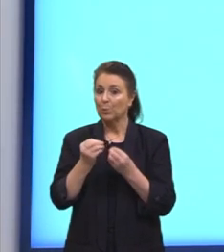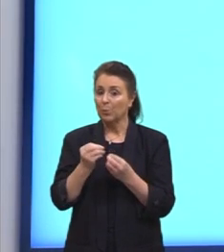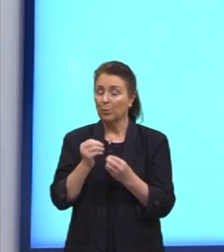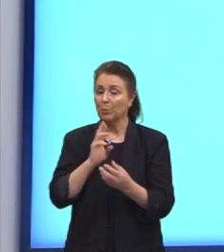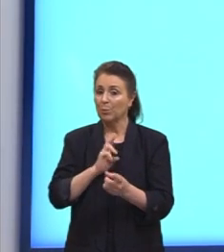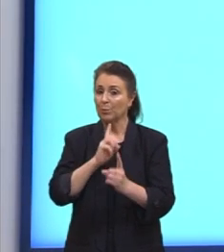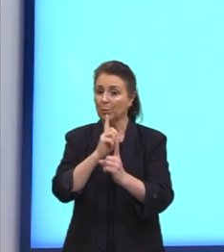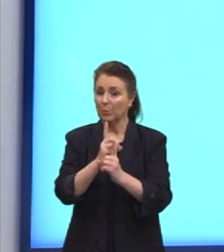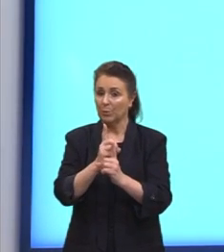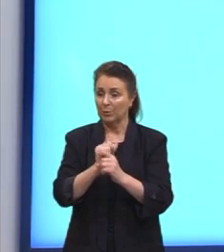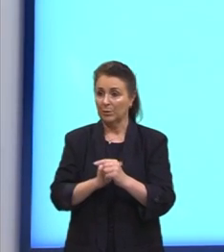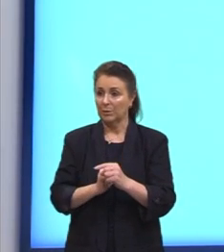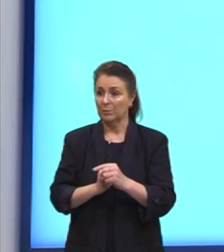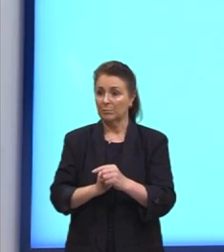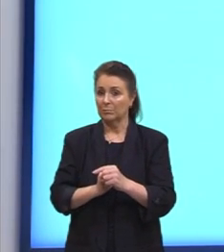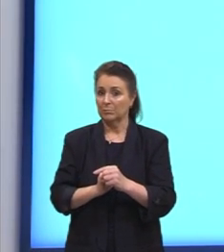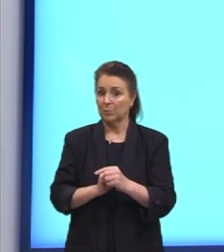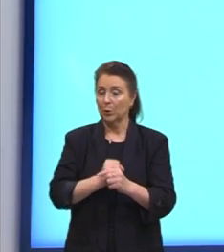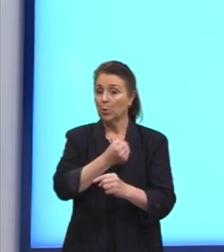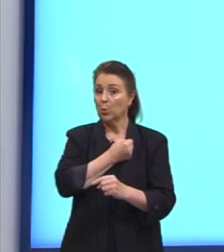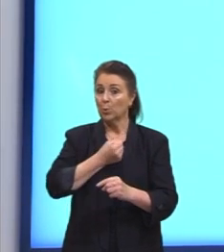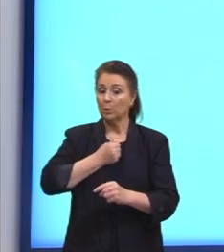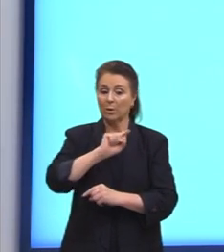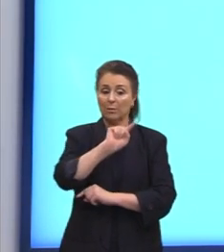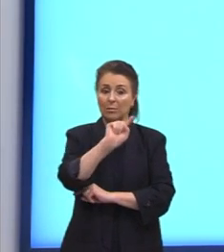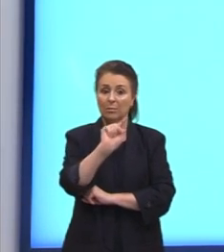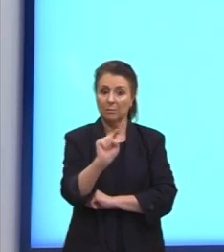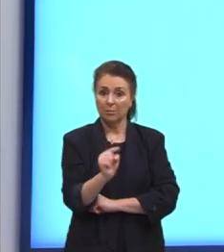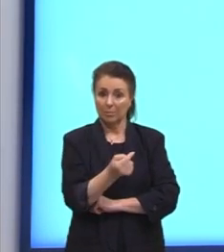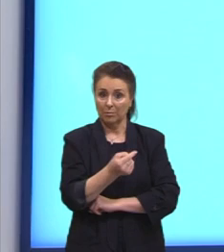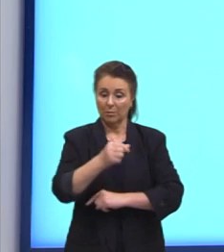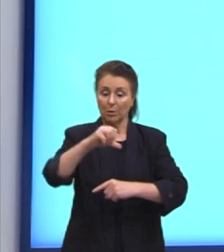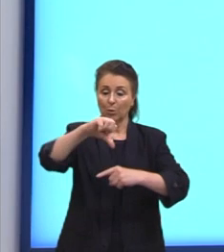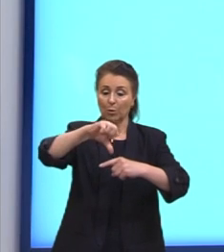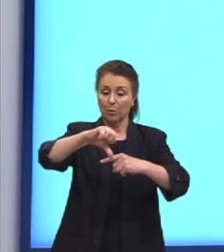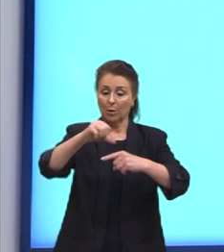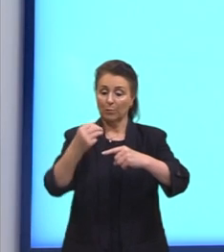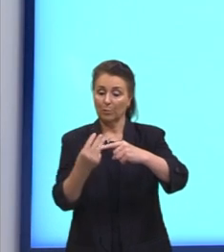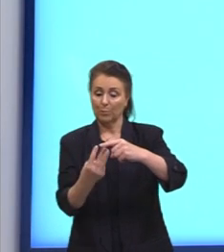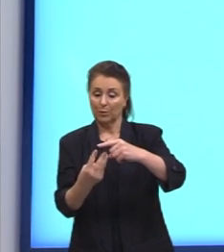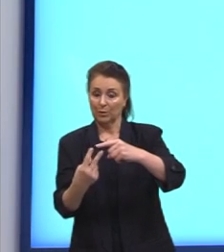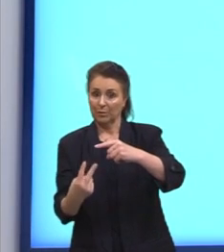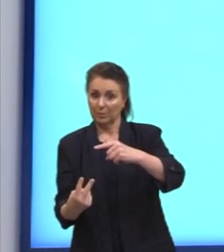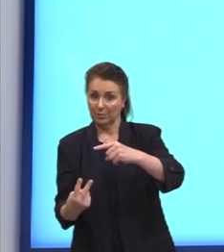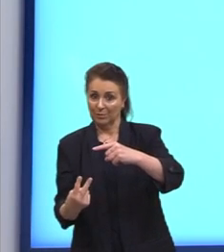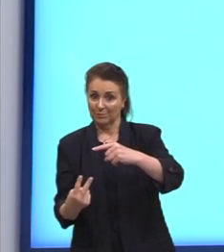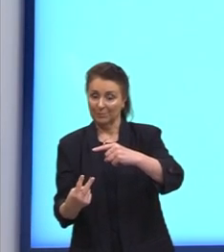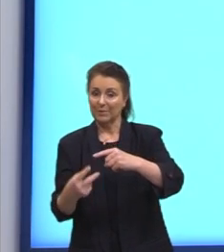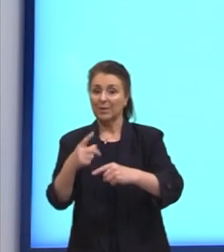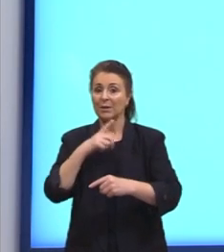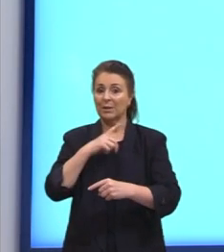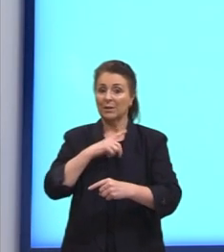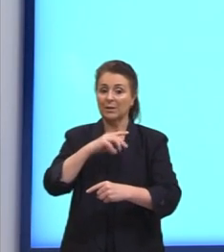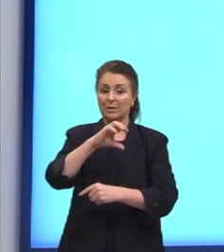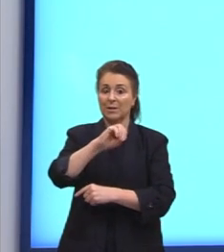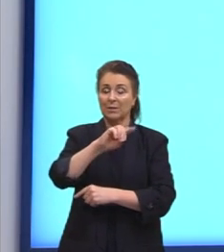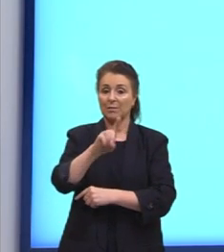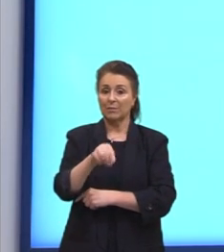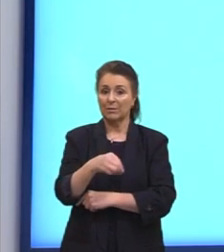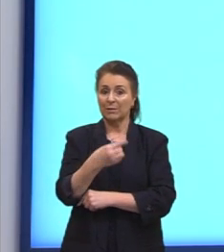um número decimal, dividindo o 9 por 32, que daí nós teríamos 0